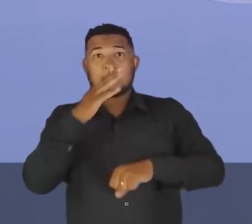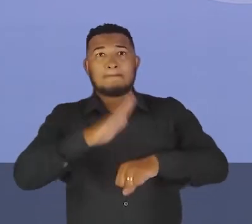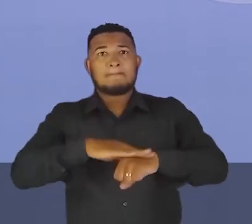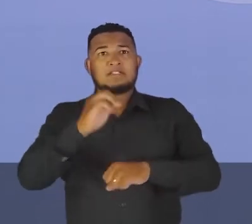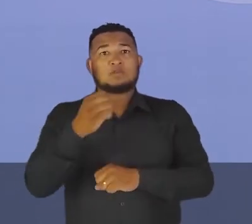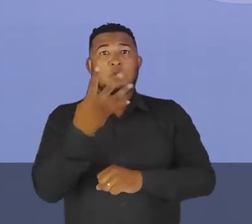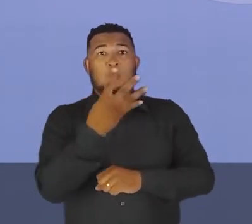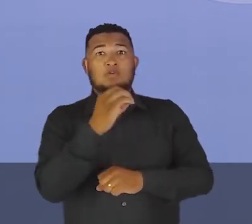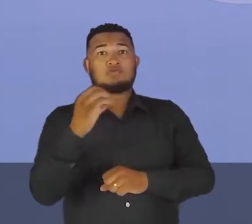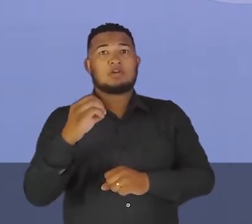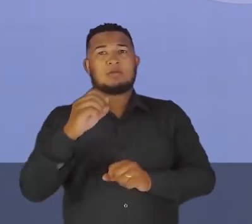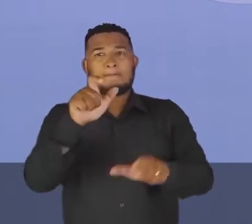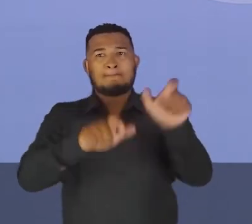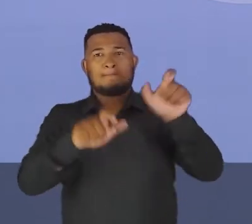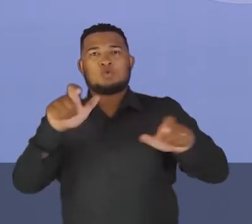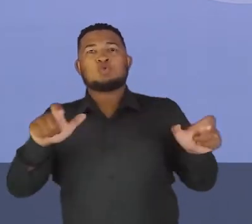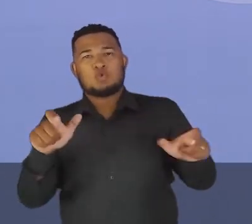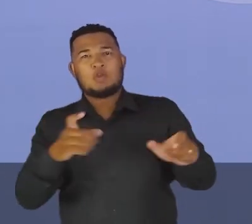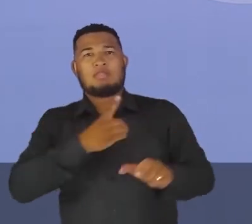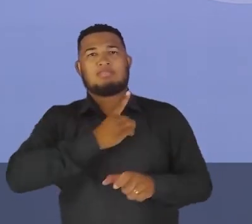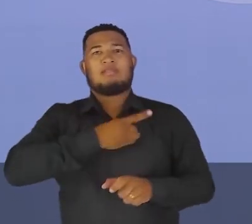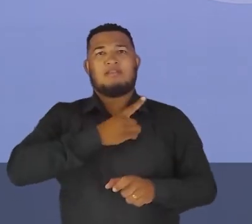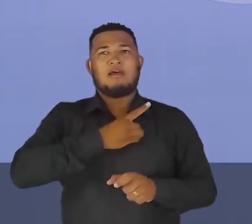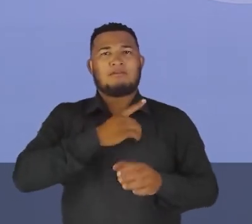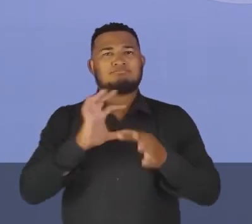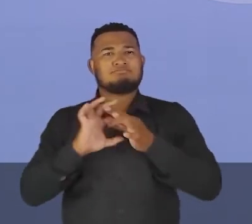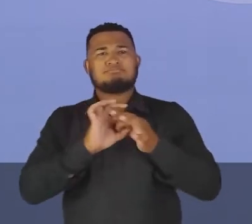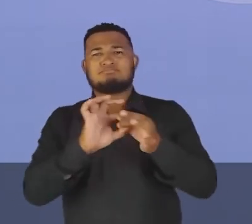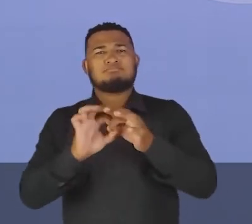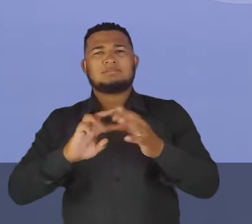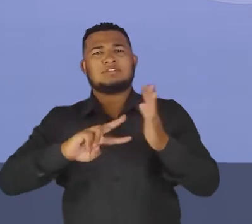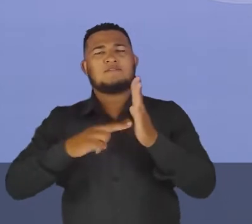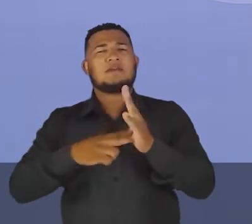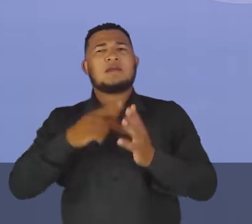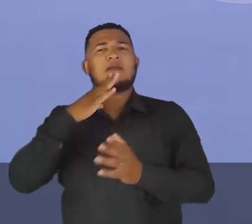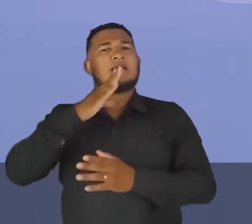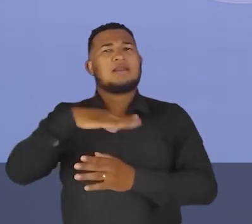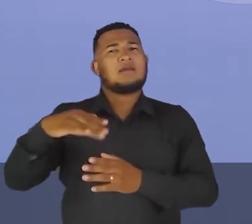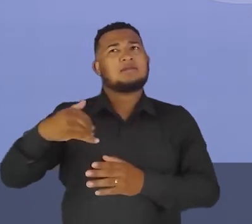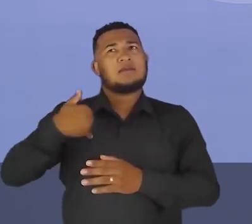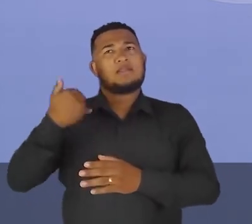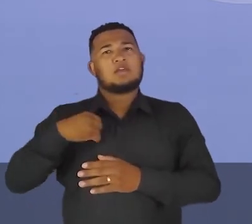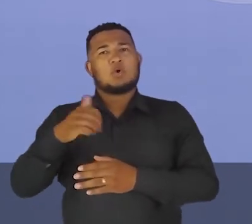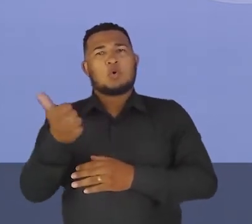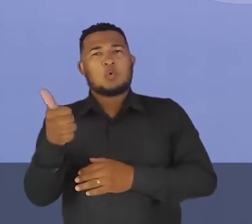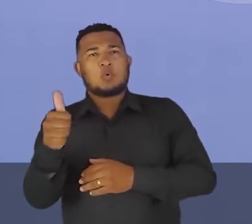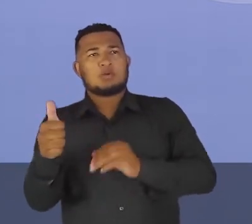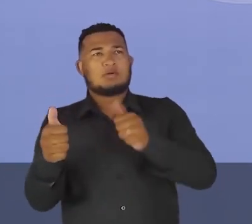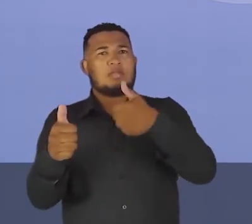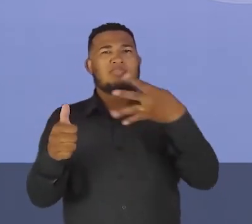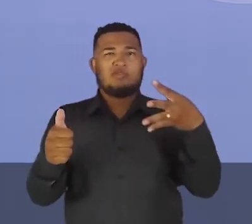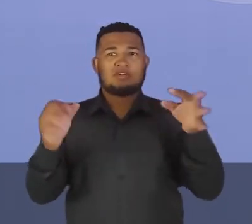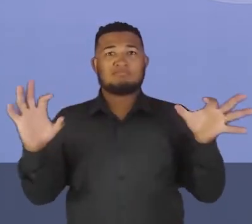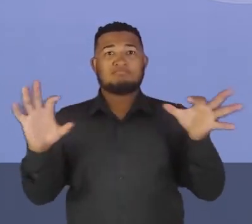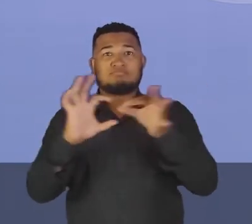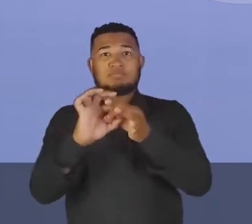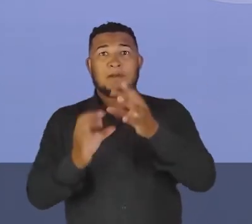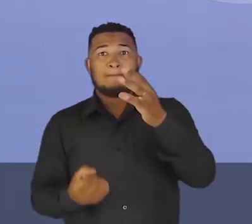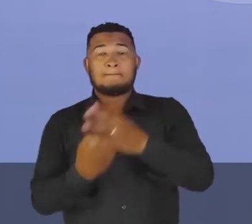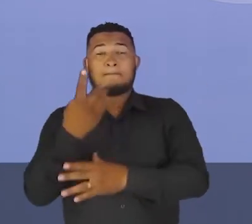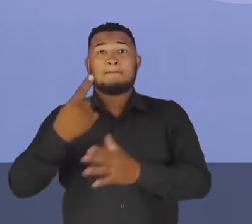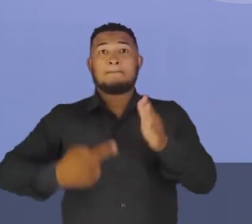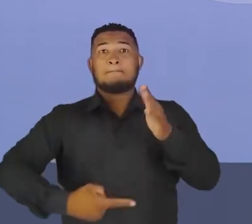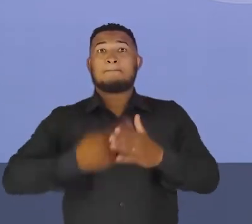delegados, né? Entre crianças, né? Com 11, 14 anos, tá? E que fizeram a primeira conferência nacional,